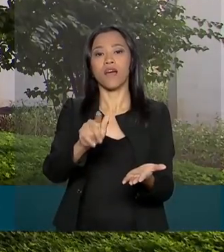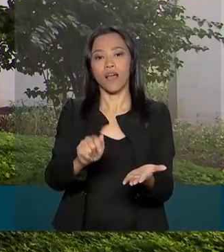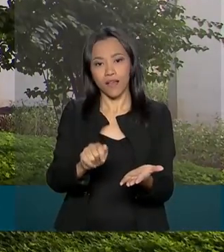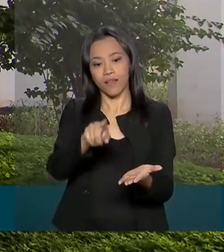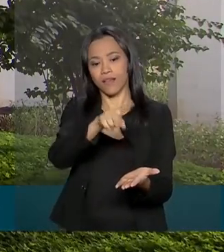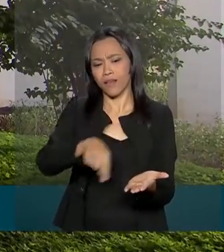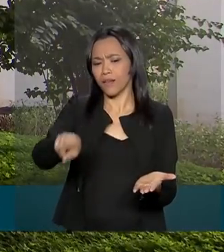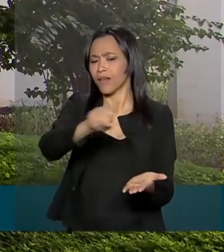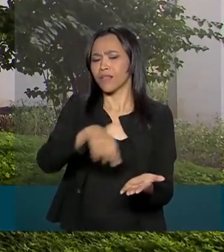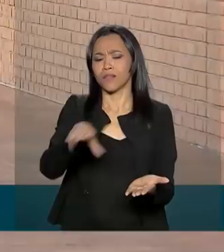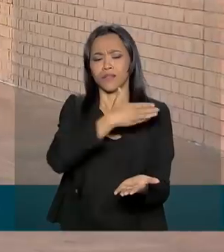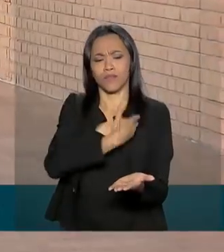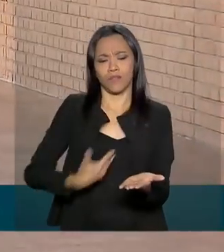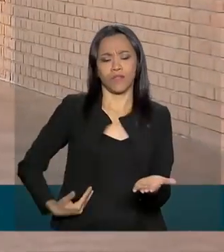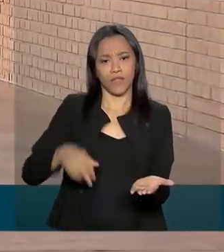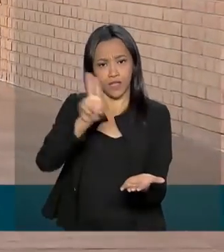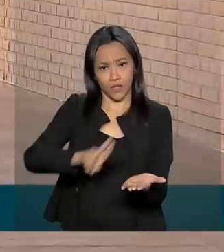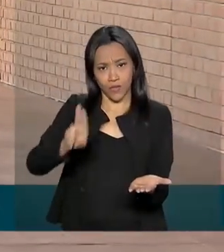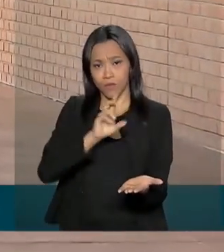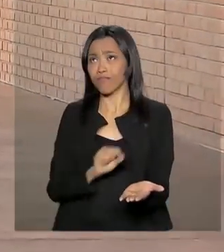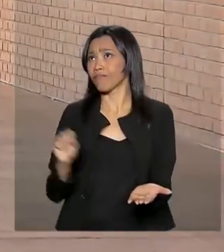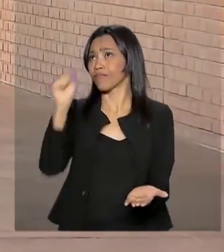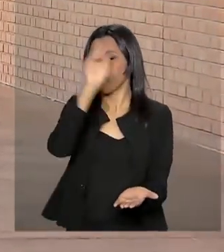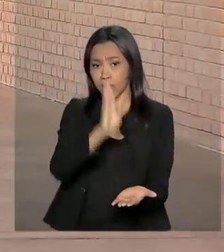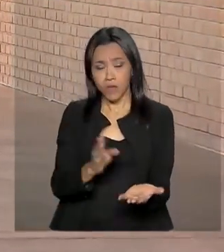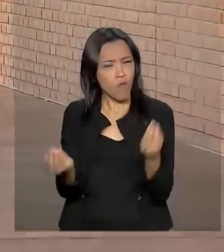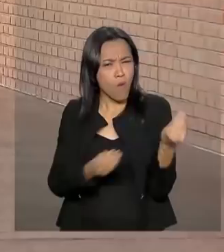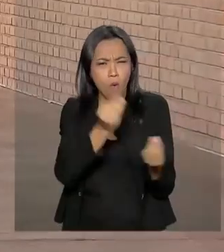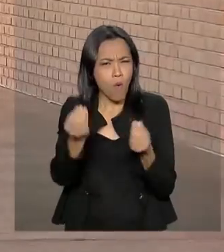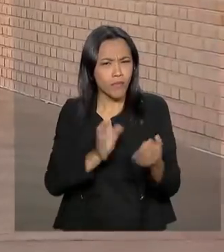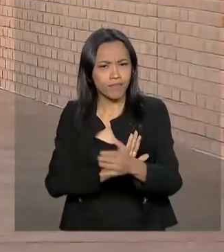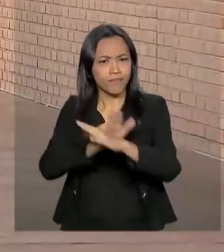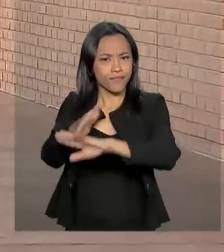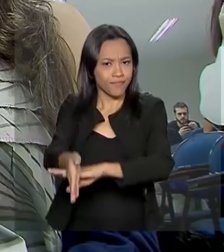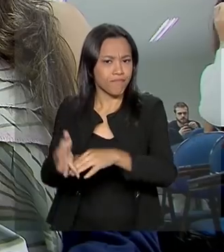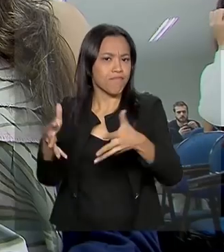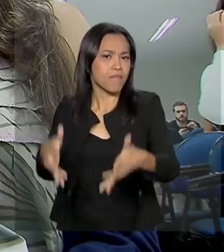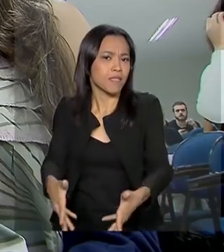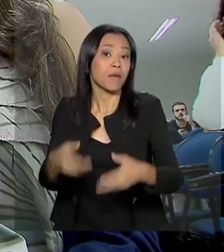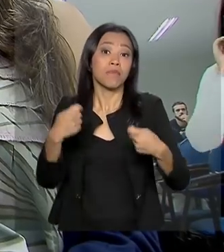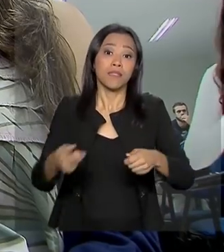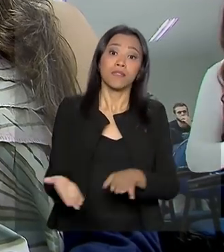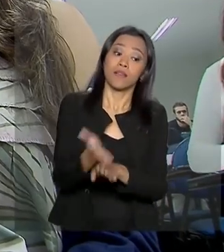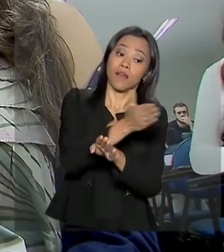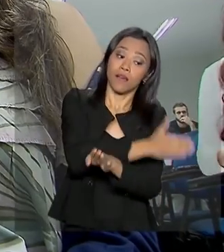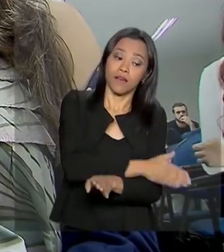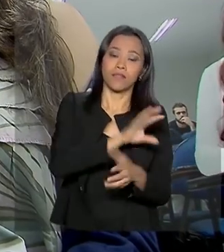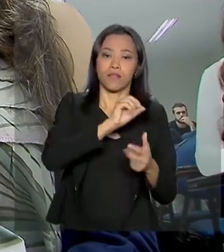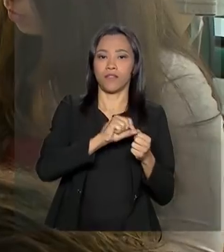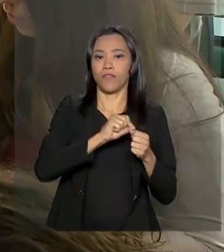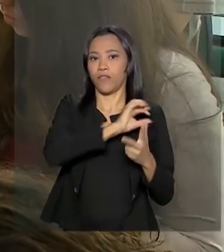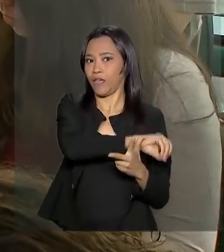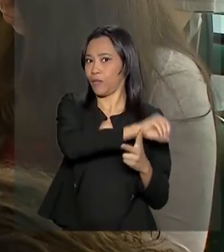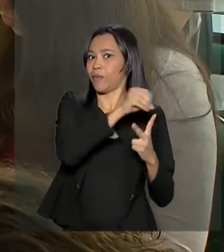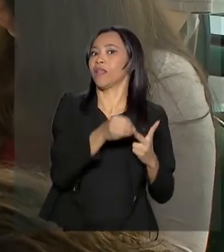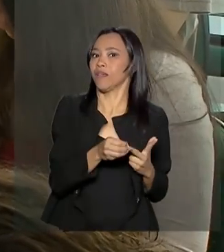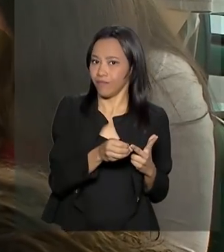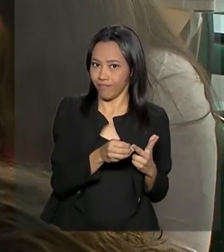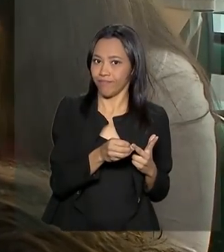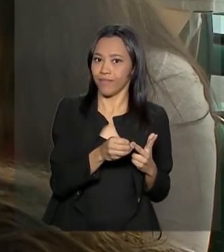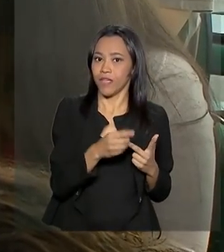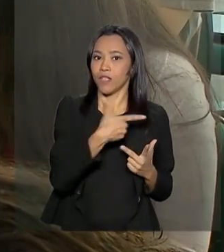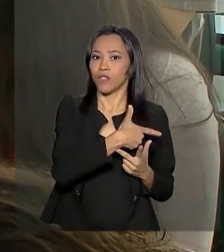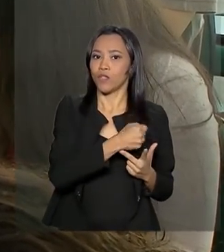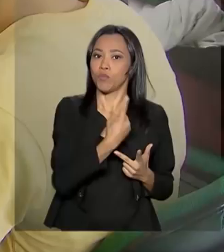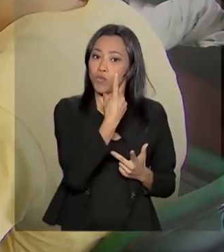superior de todo o país. Para participar, os candidatos devem ter feito o Exame Nacional do Ensino Médio, o Enem, de